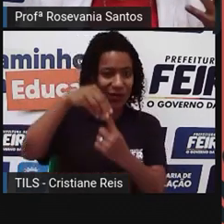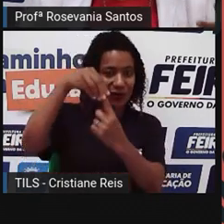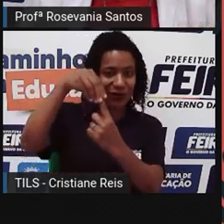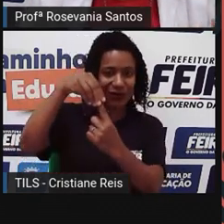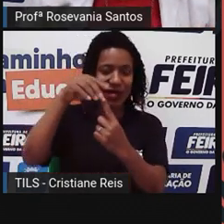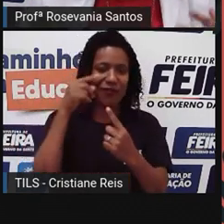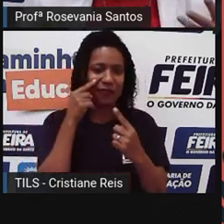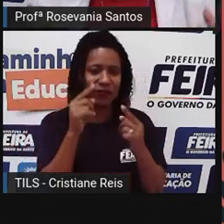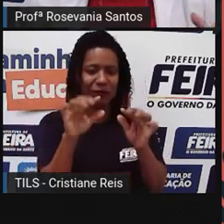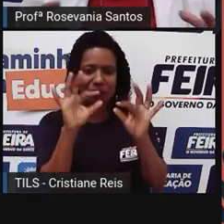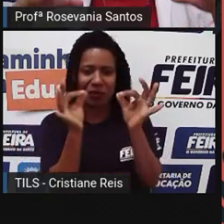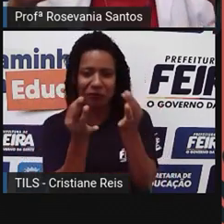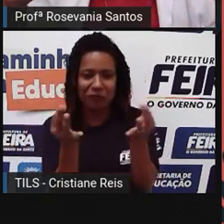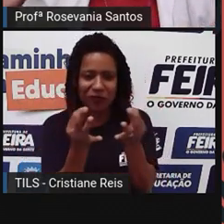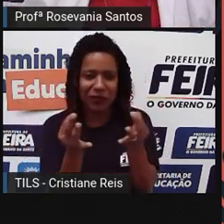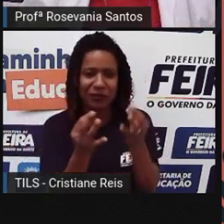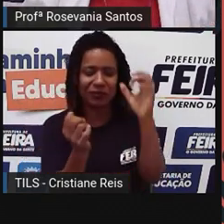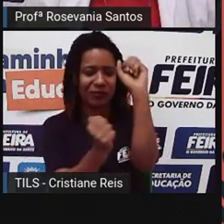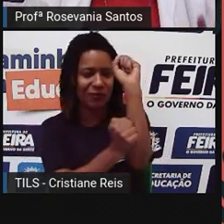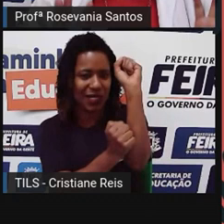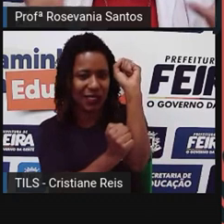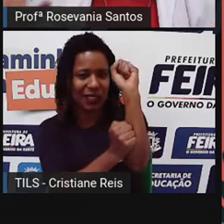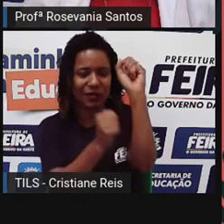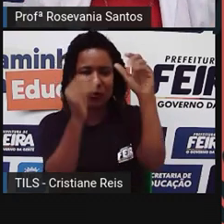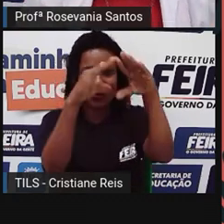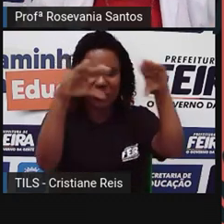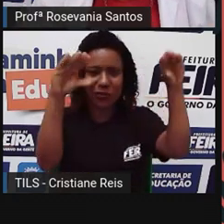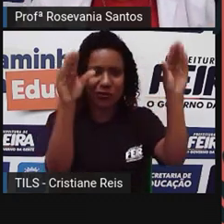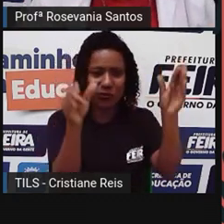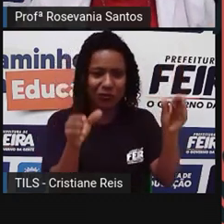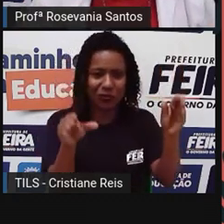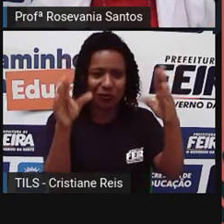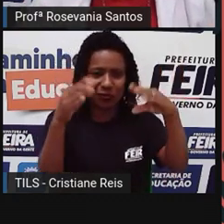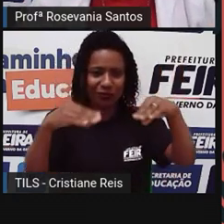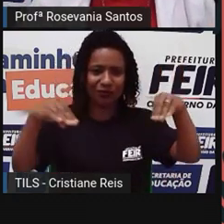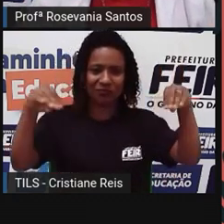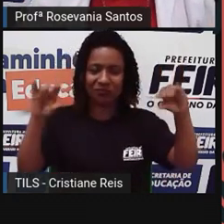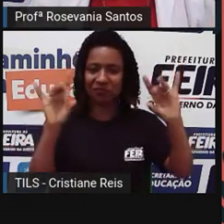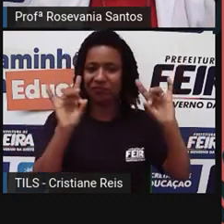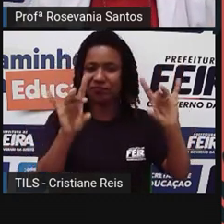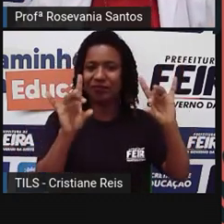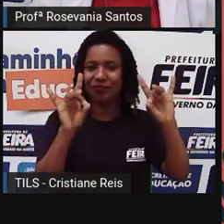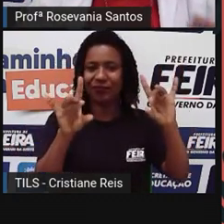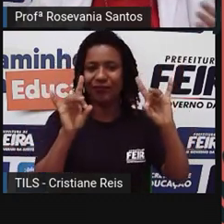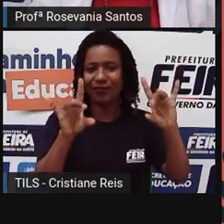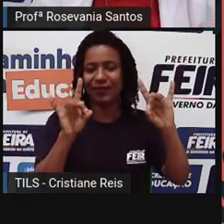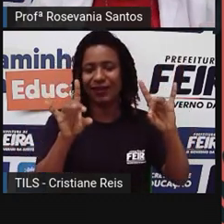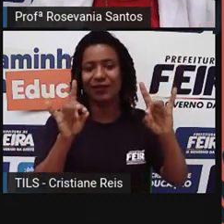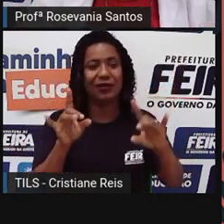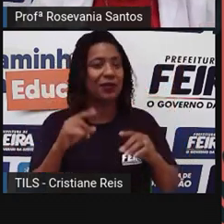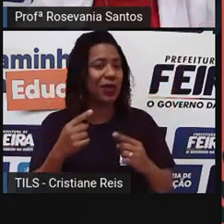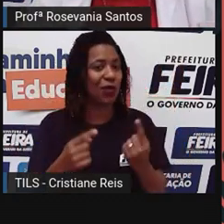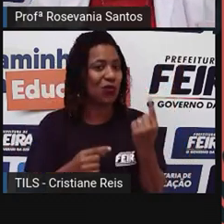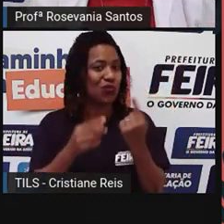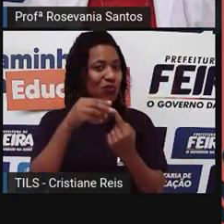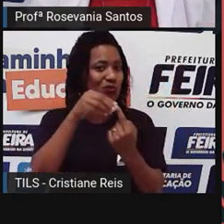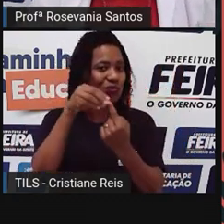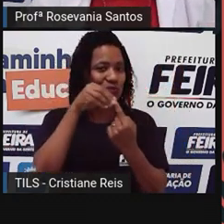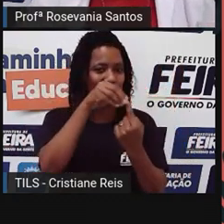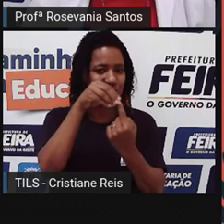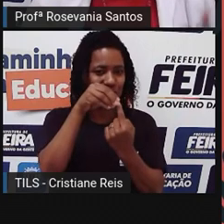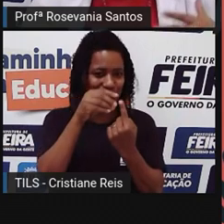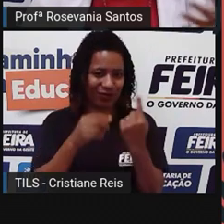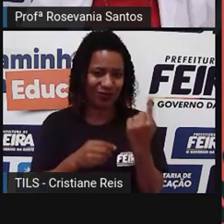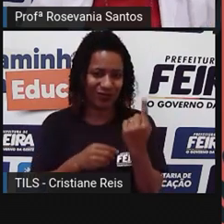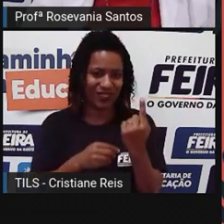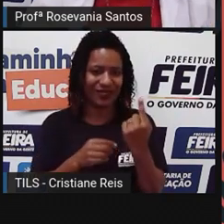detalhe, a riqueza ali das coisas e ela torna bem cara ali aquela peça pelo próprio fato de só ter aquela. E